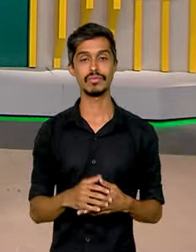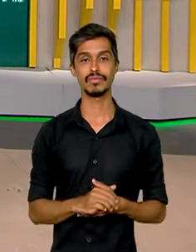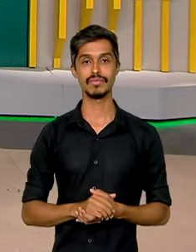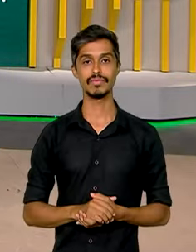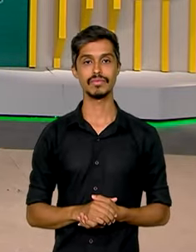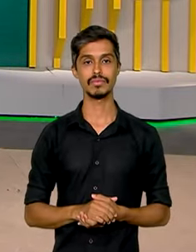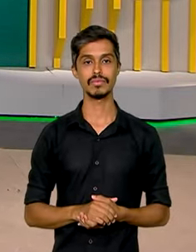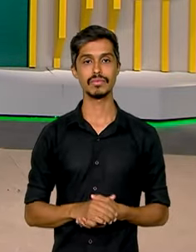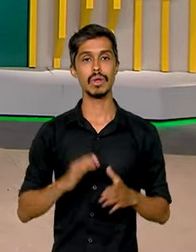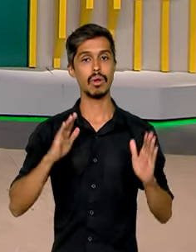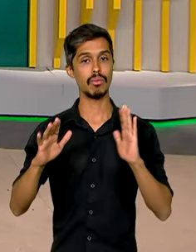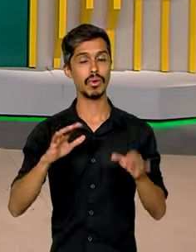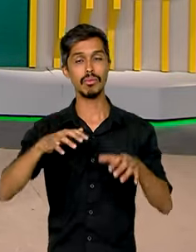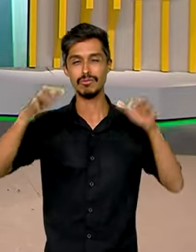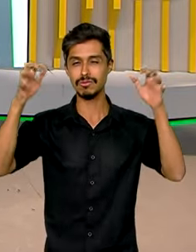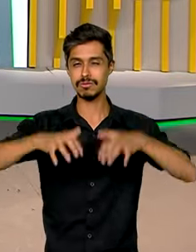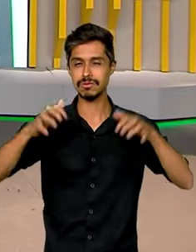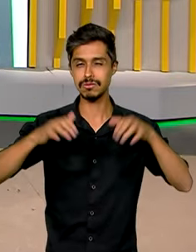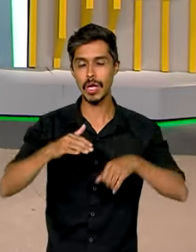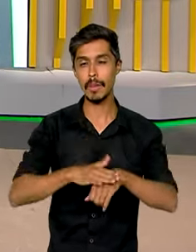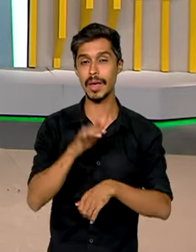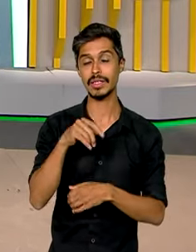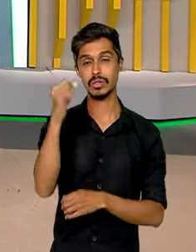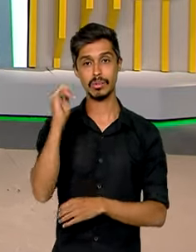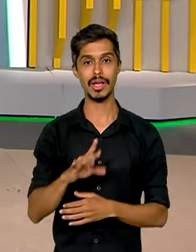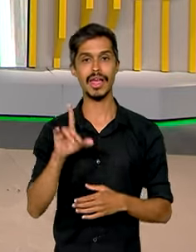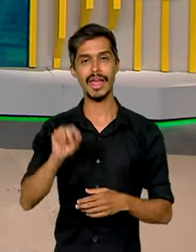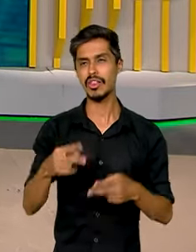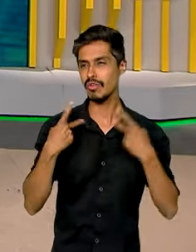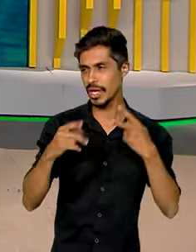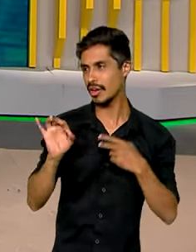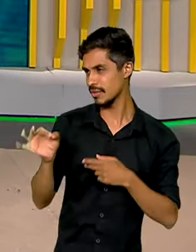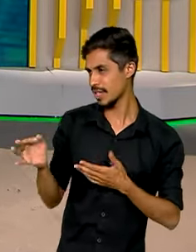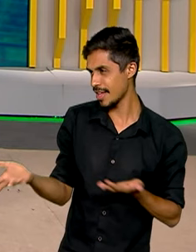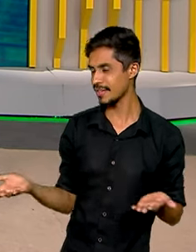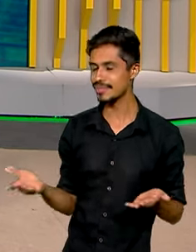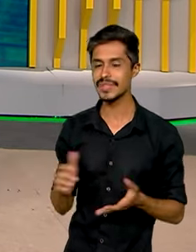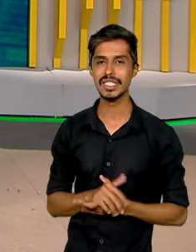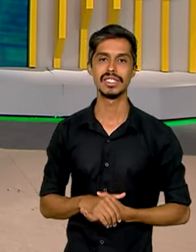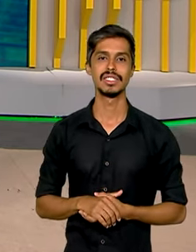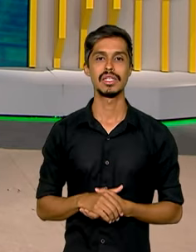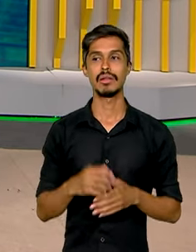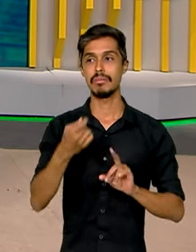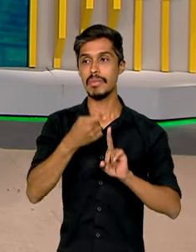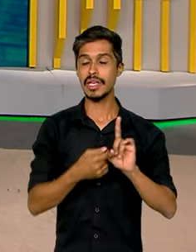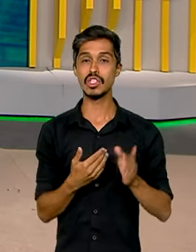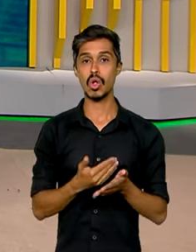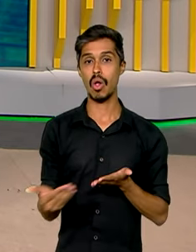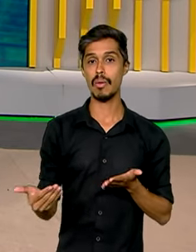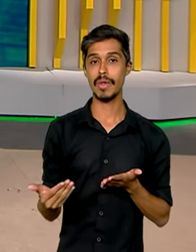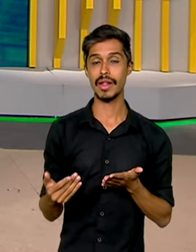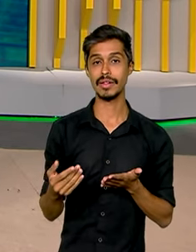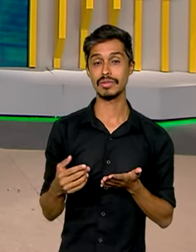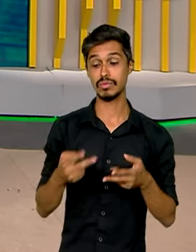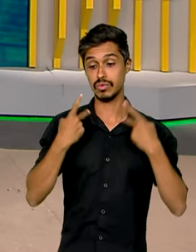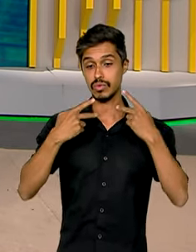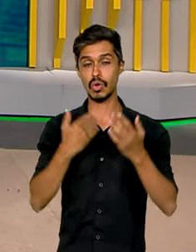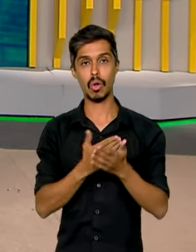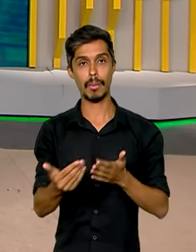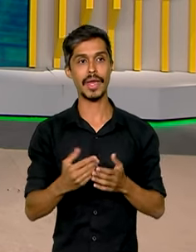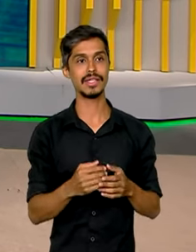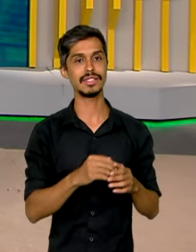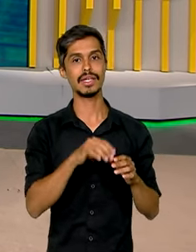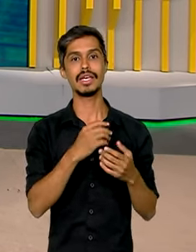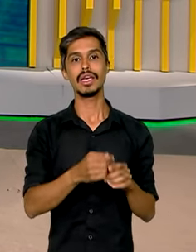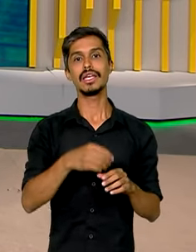O período mais chuvoso no Brasil costuma ser no verão, não é Ana? Mês que começa, verão que começa em dezembro e